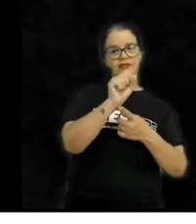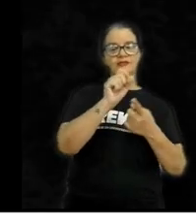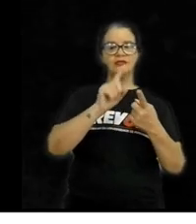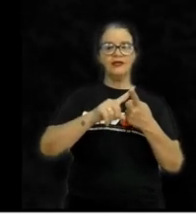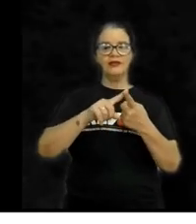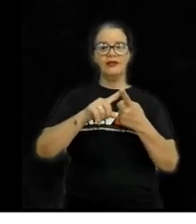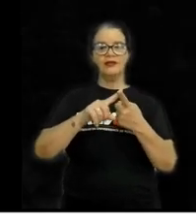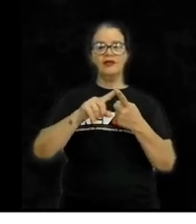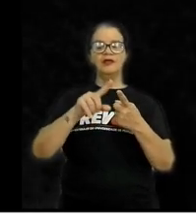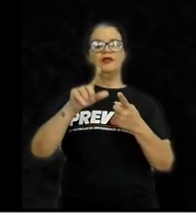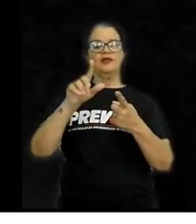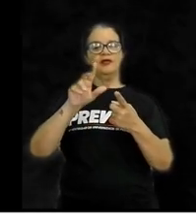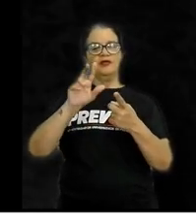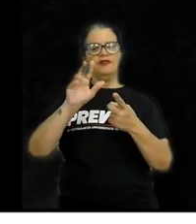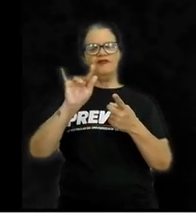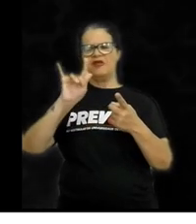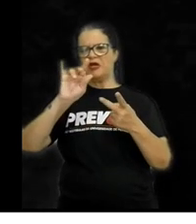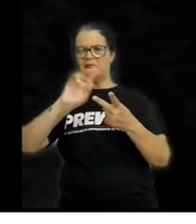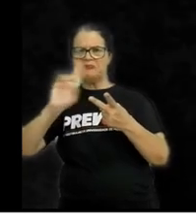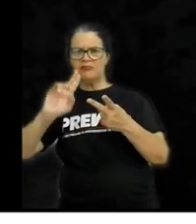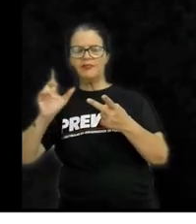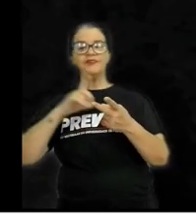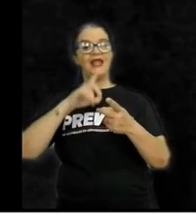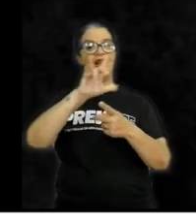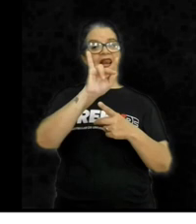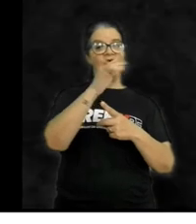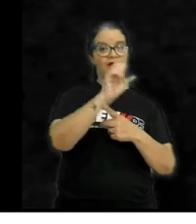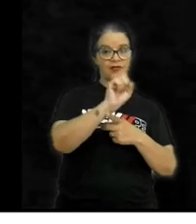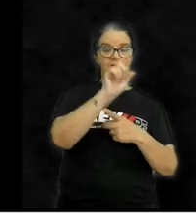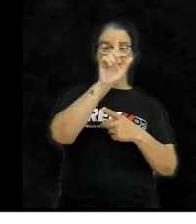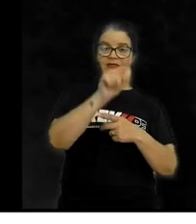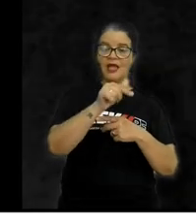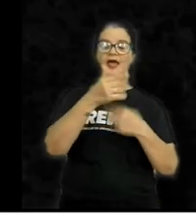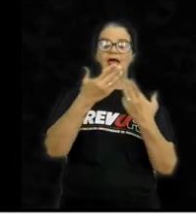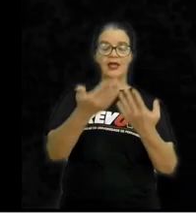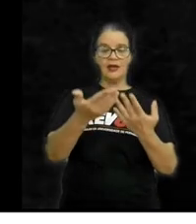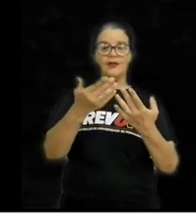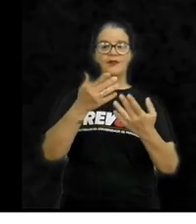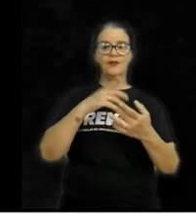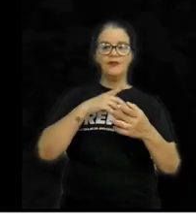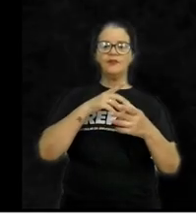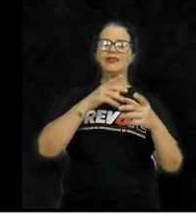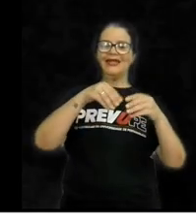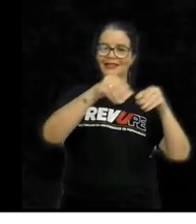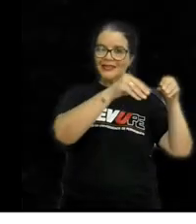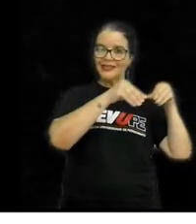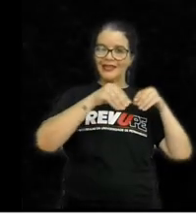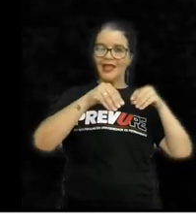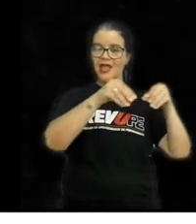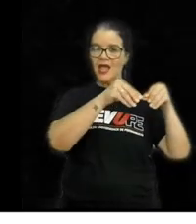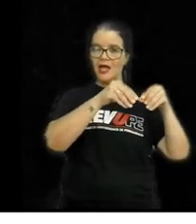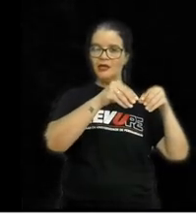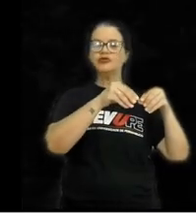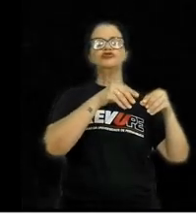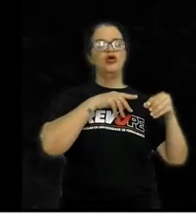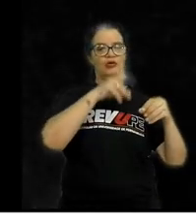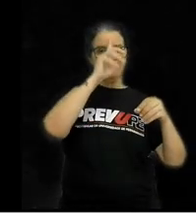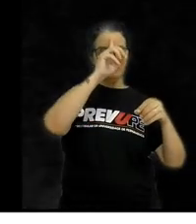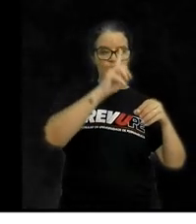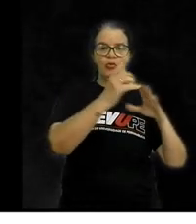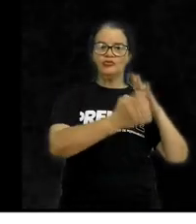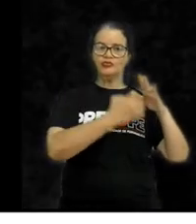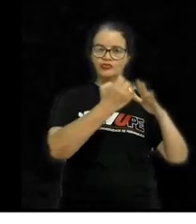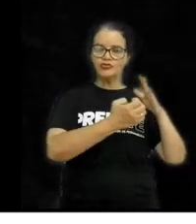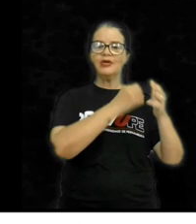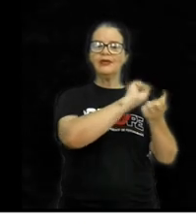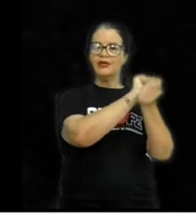faiscações. Lavras eram faixas de terra de grandes proprietários